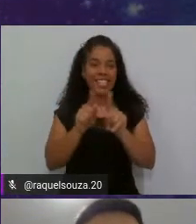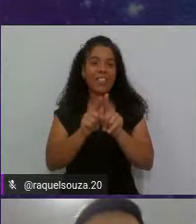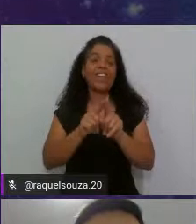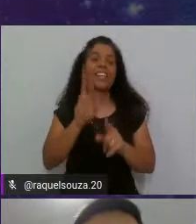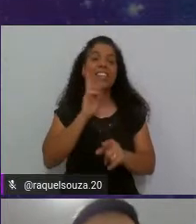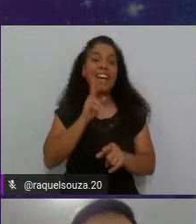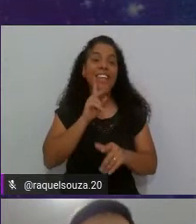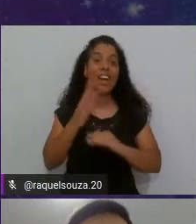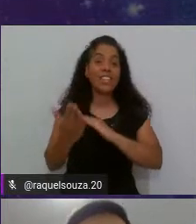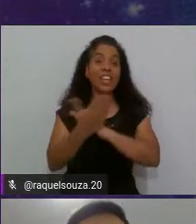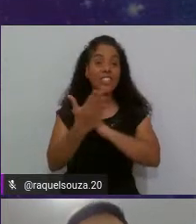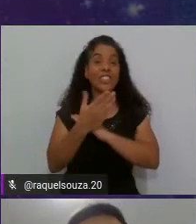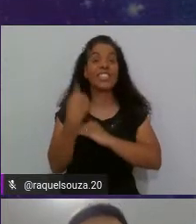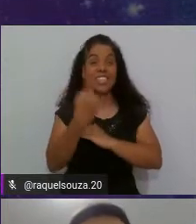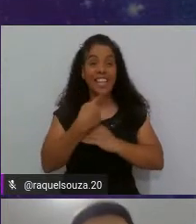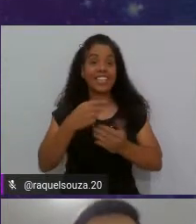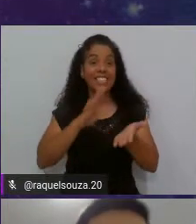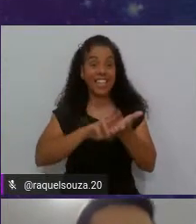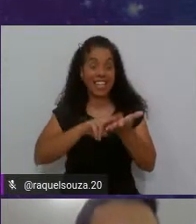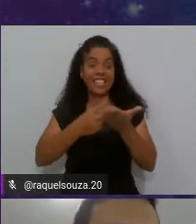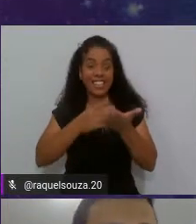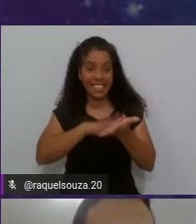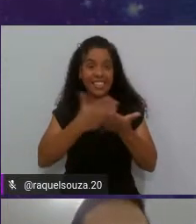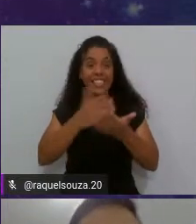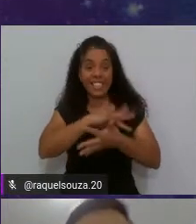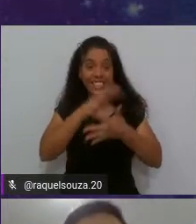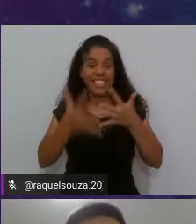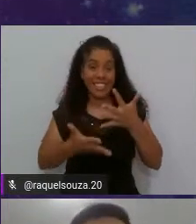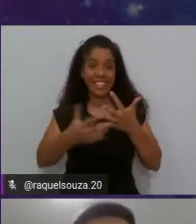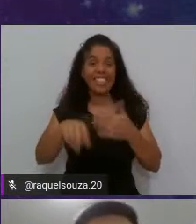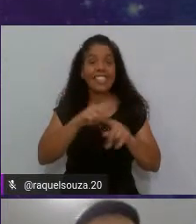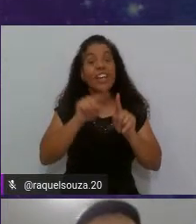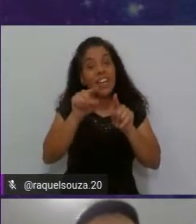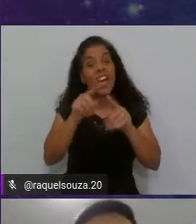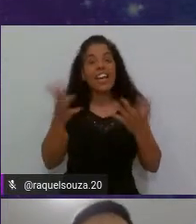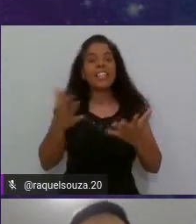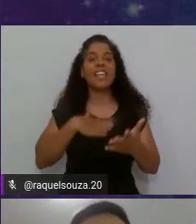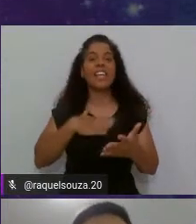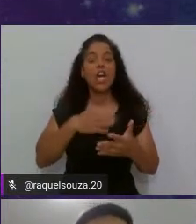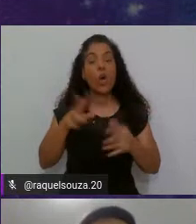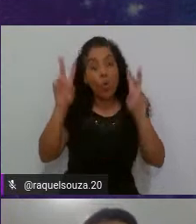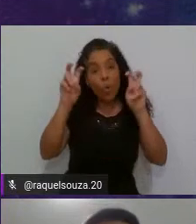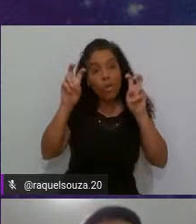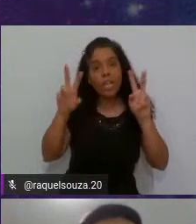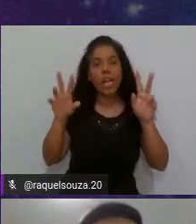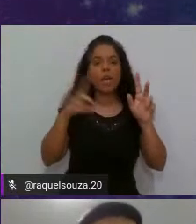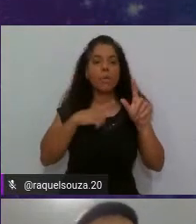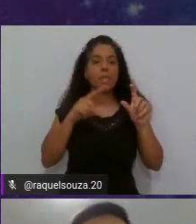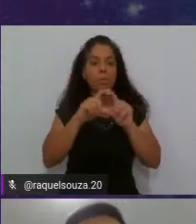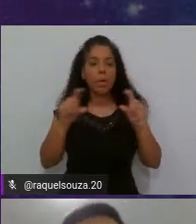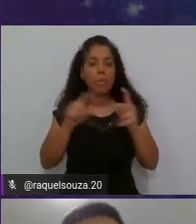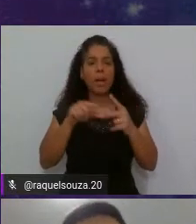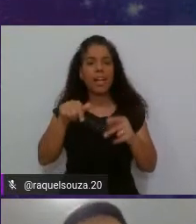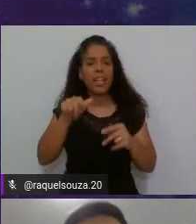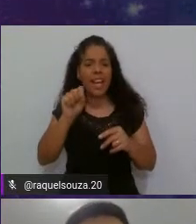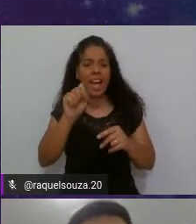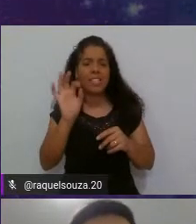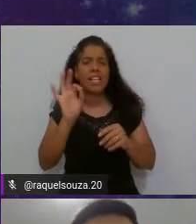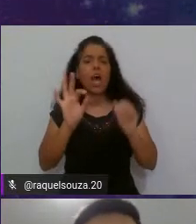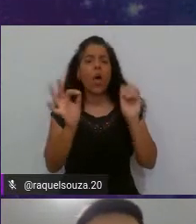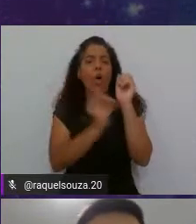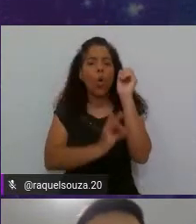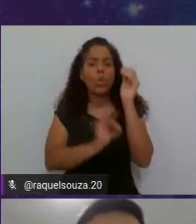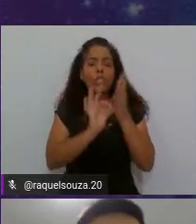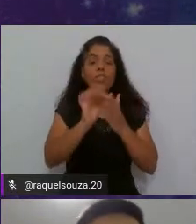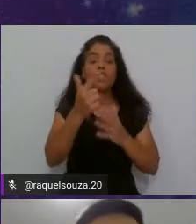que está aí ajudando a gente. E é isso aí, pessoal. Bem, o tema da minha palestra é que as que não codificam e seus 12% de